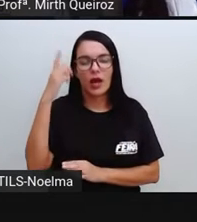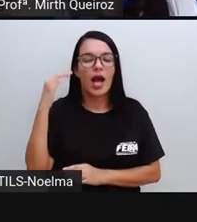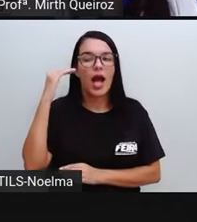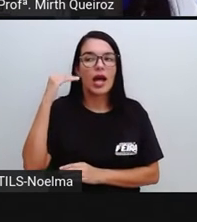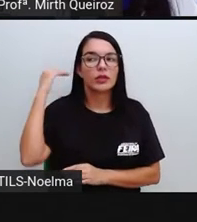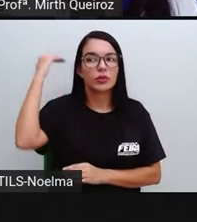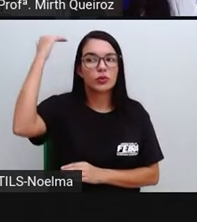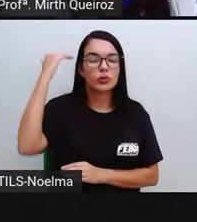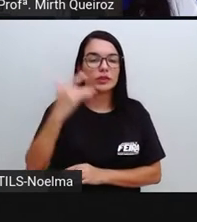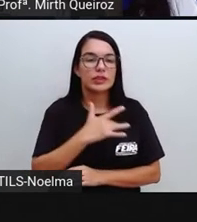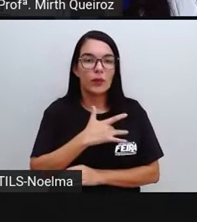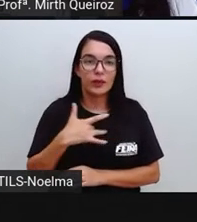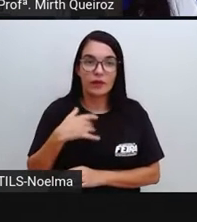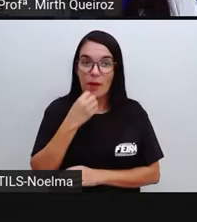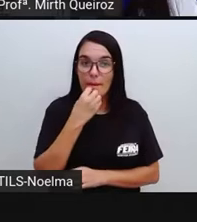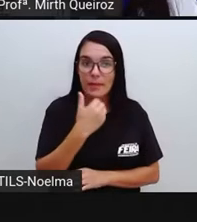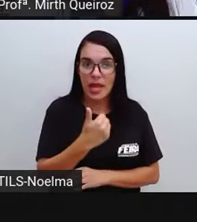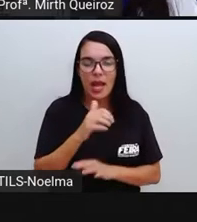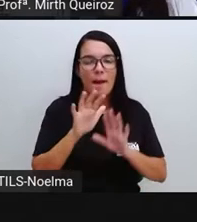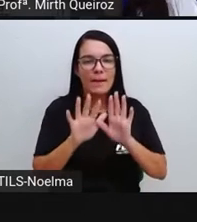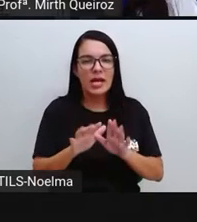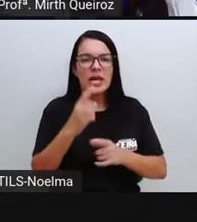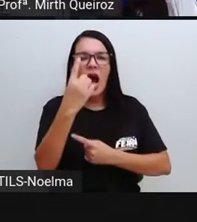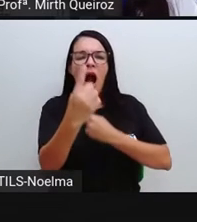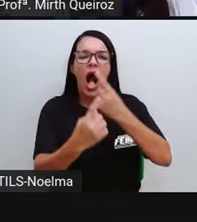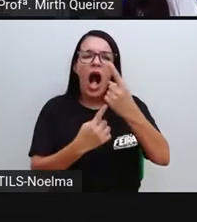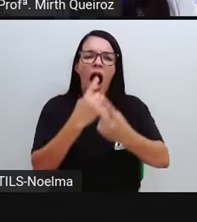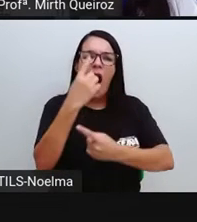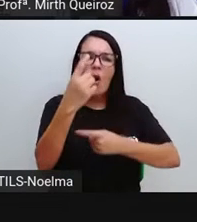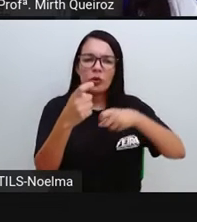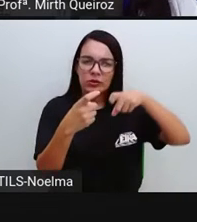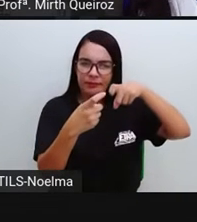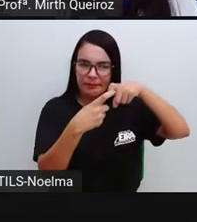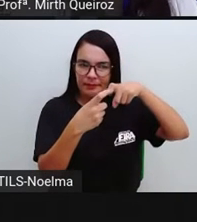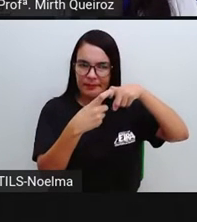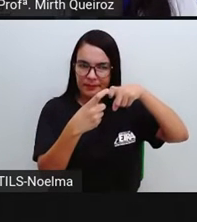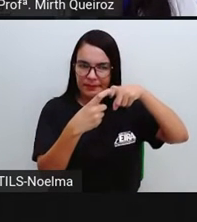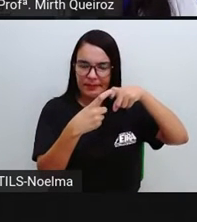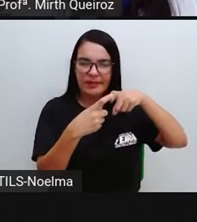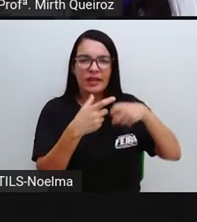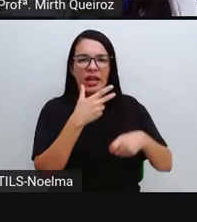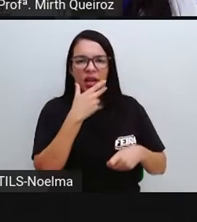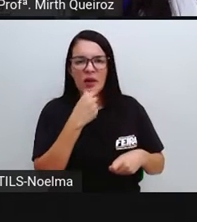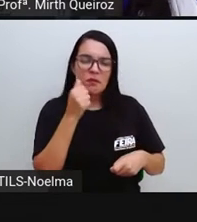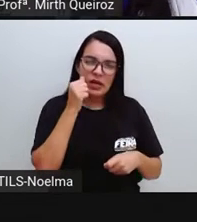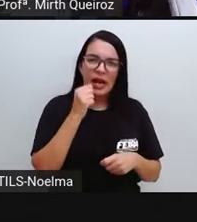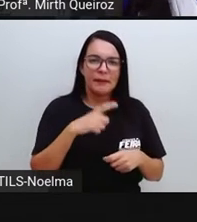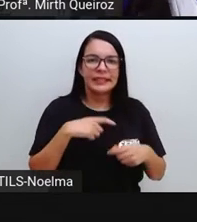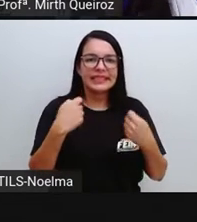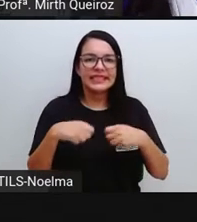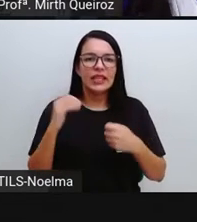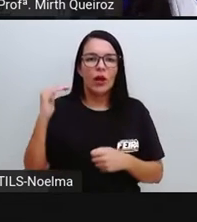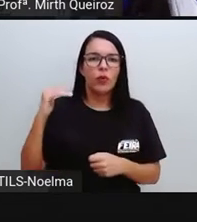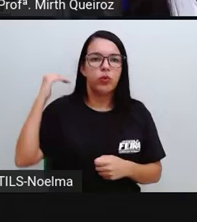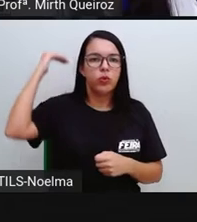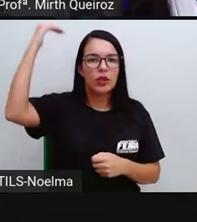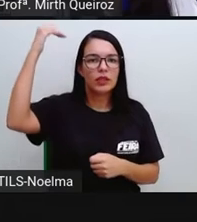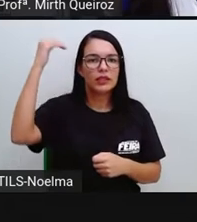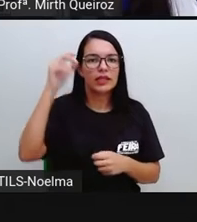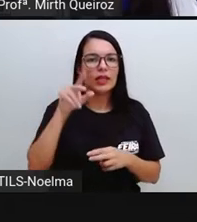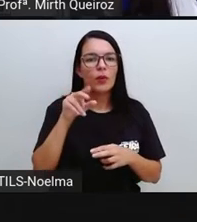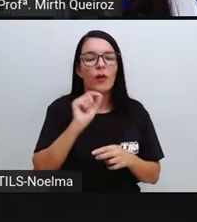Mas, alguns médicos Eles defendem ainda Que para um adulto O ideal é que sejam ingeridos